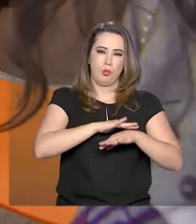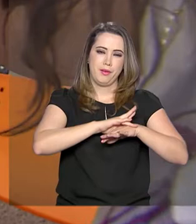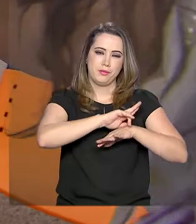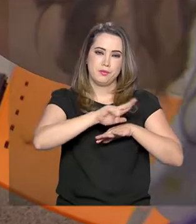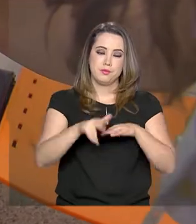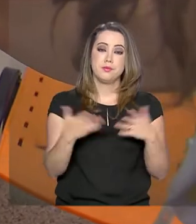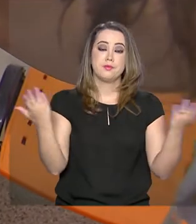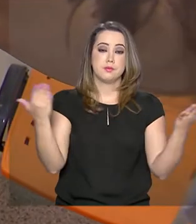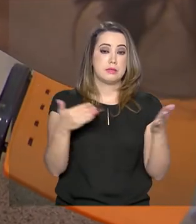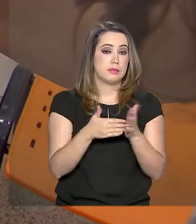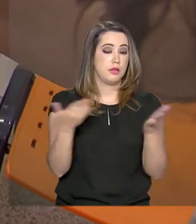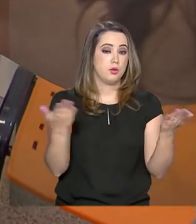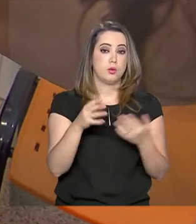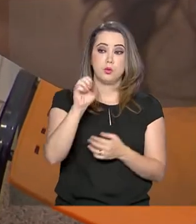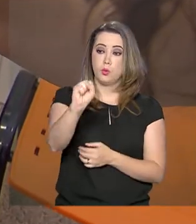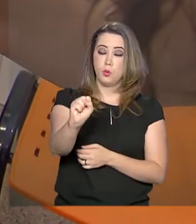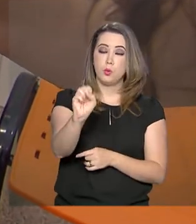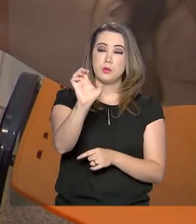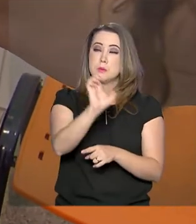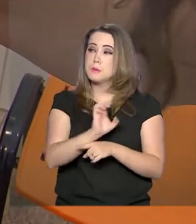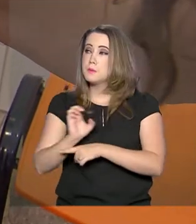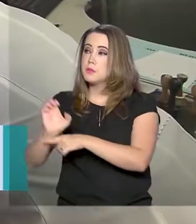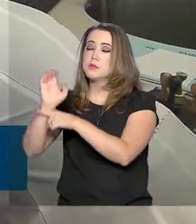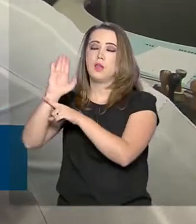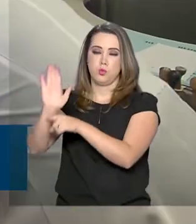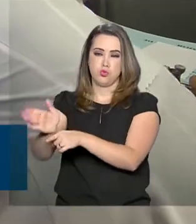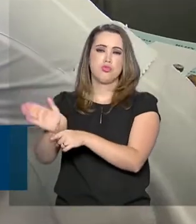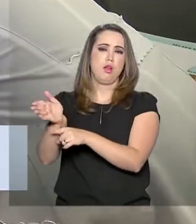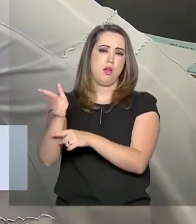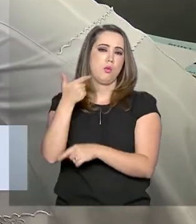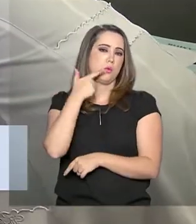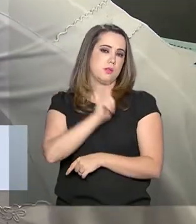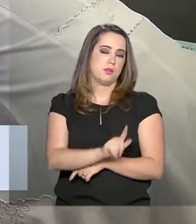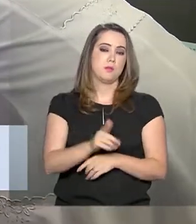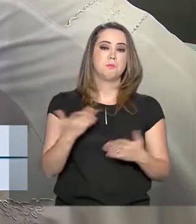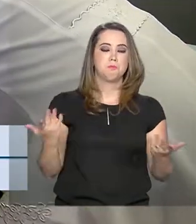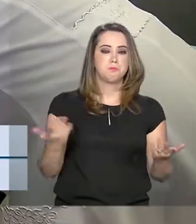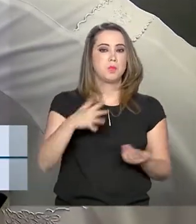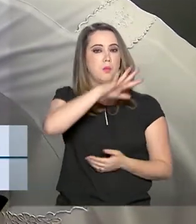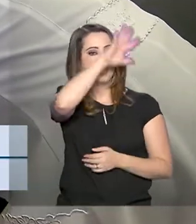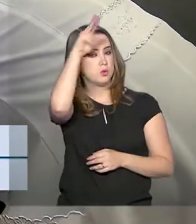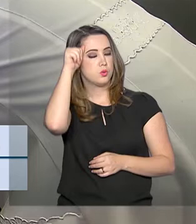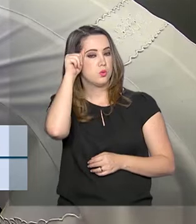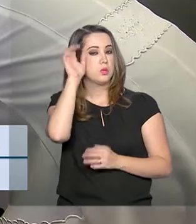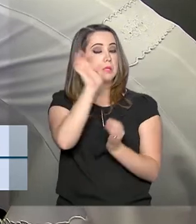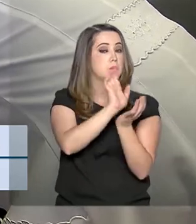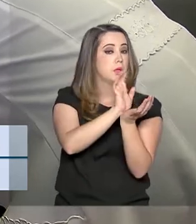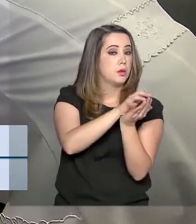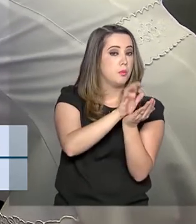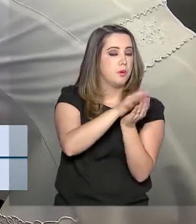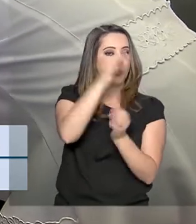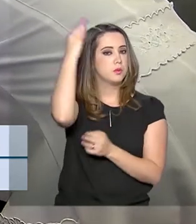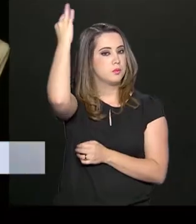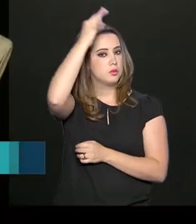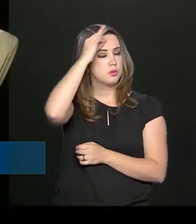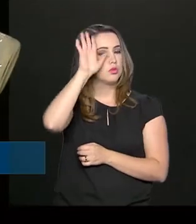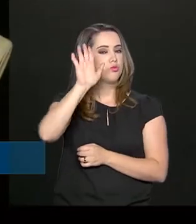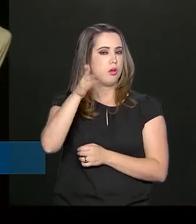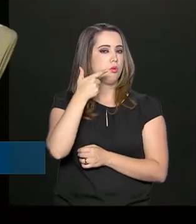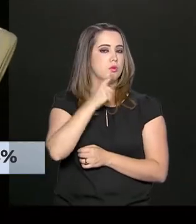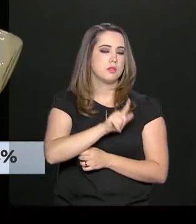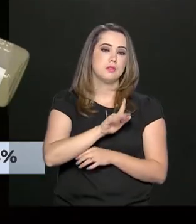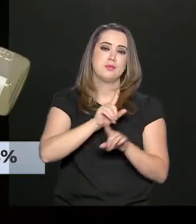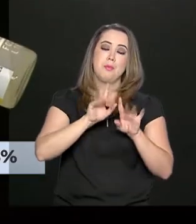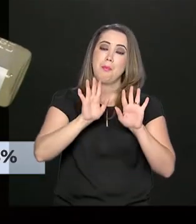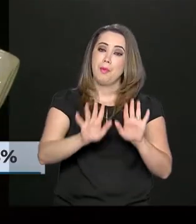bateram a meta de 90% de cobertura vacinal, entre eles Amazonas, Pernambuco e Espírito Santo. O